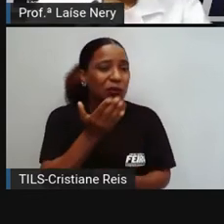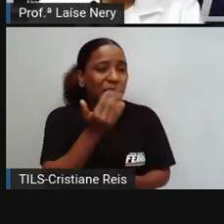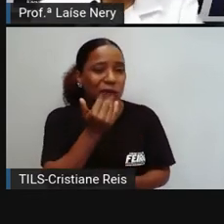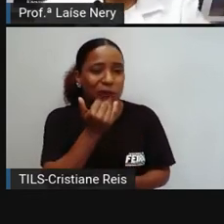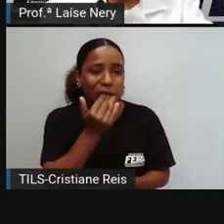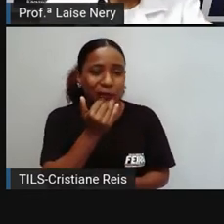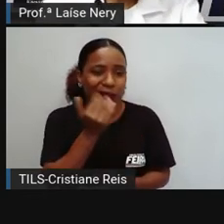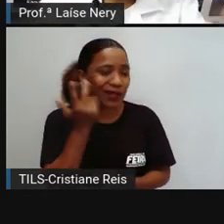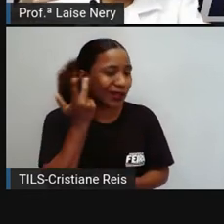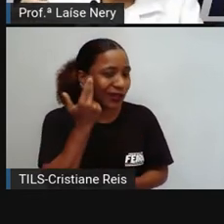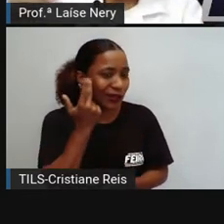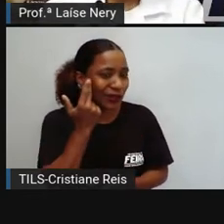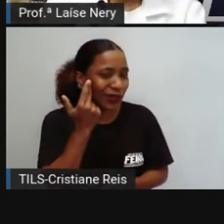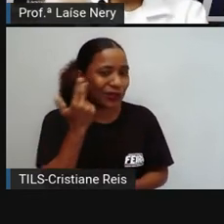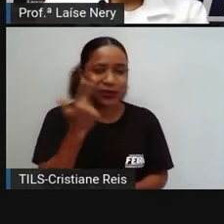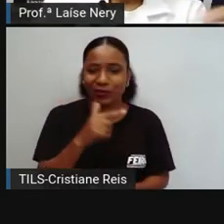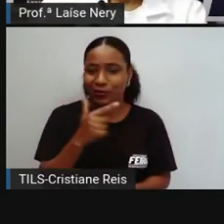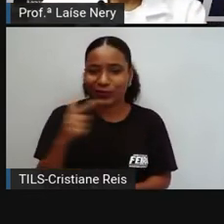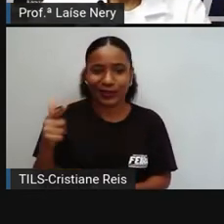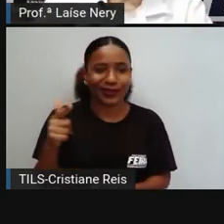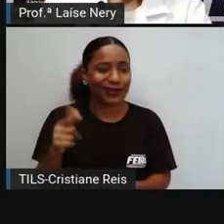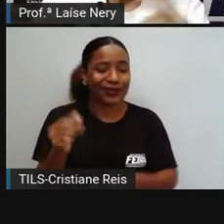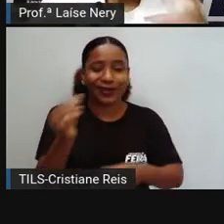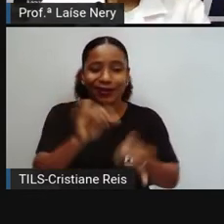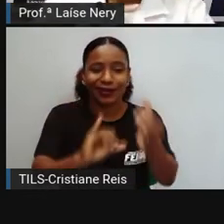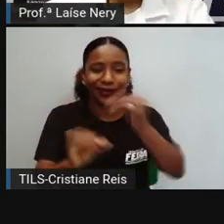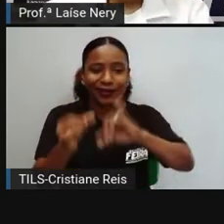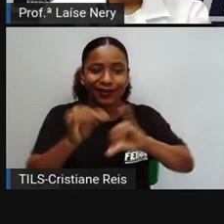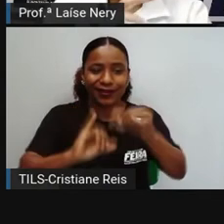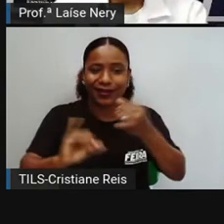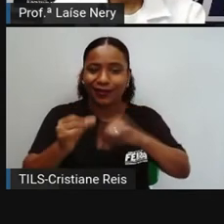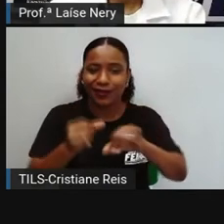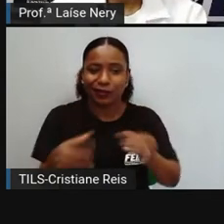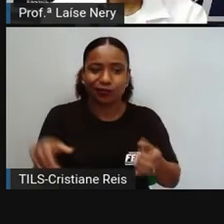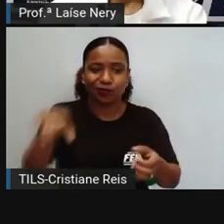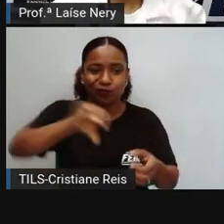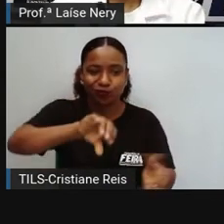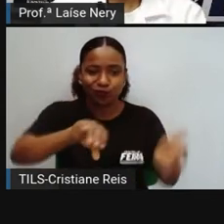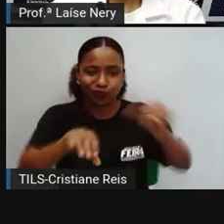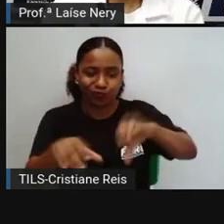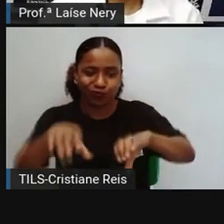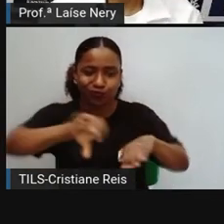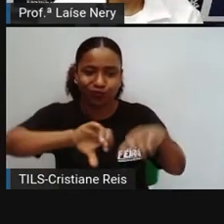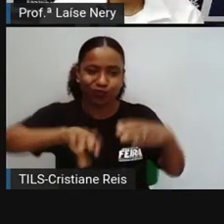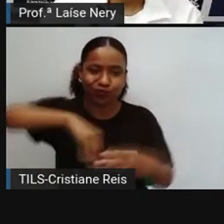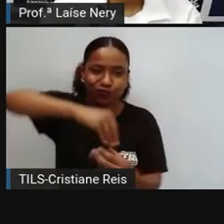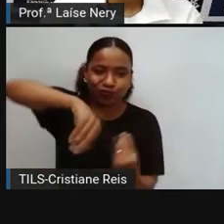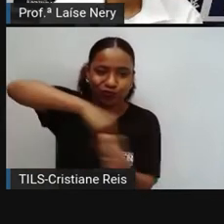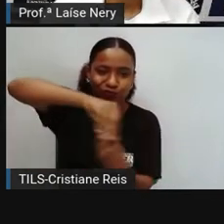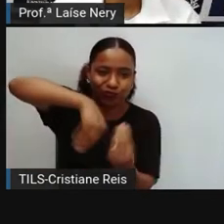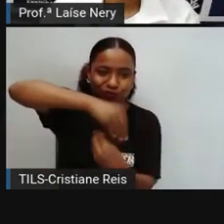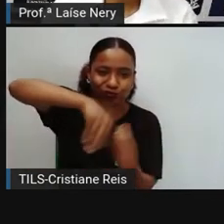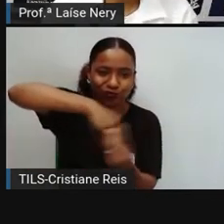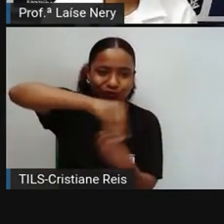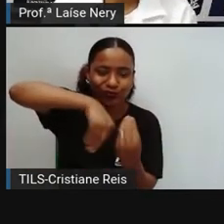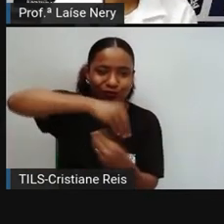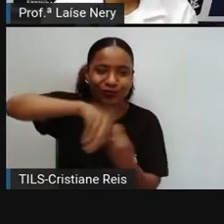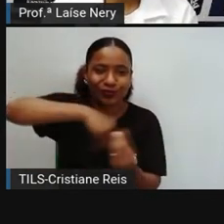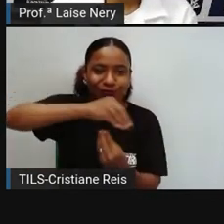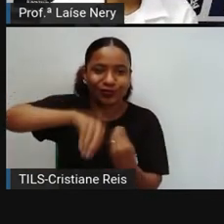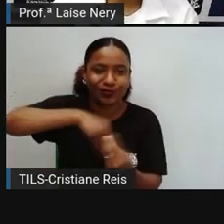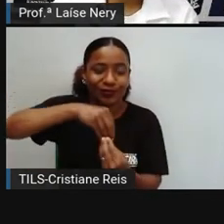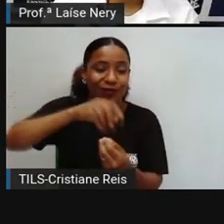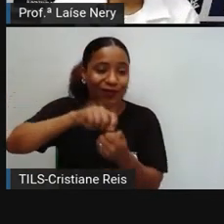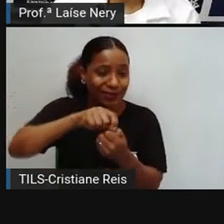substâncias químicas que são ali misturadas e são colocadas para a gente como se fosse